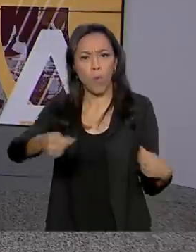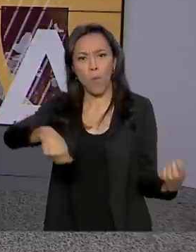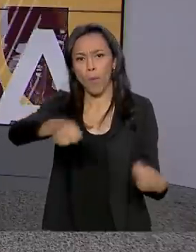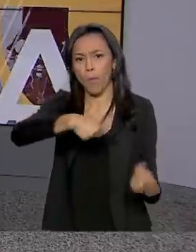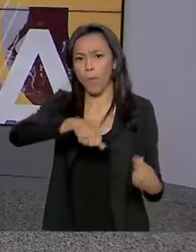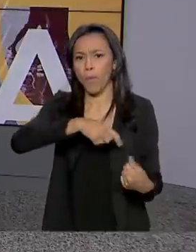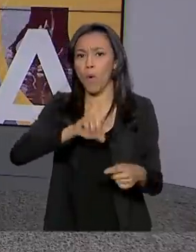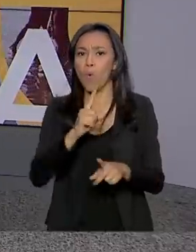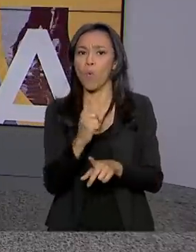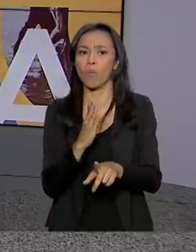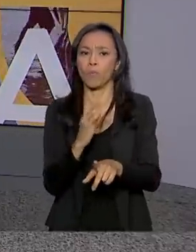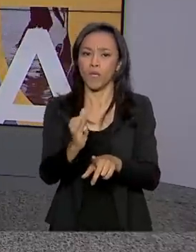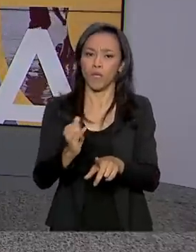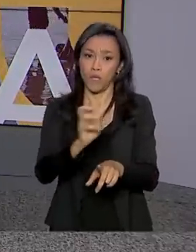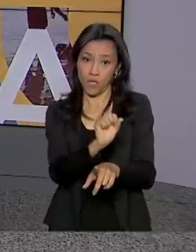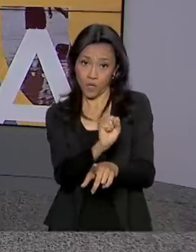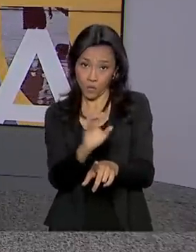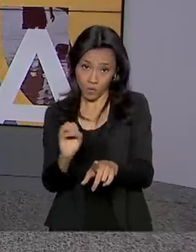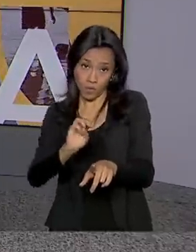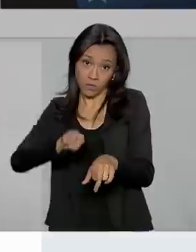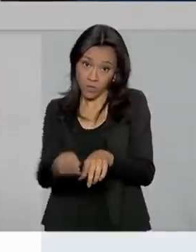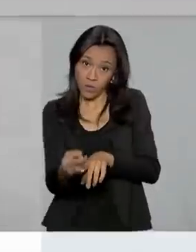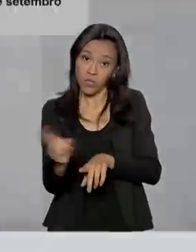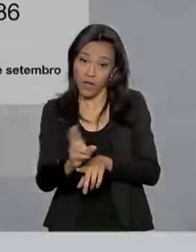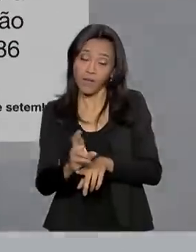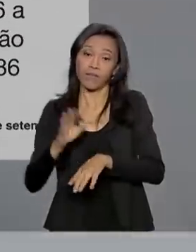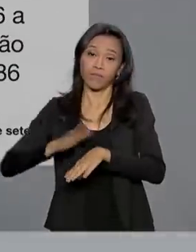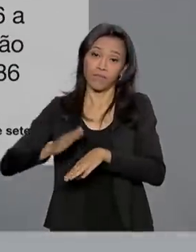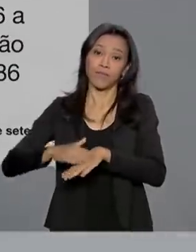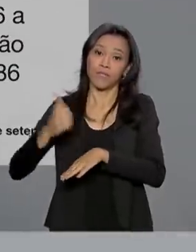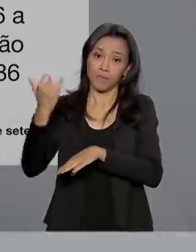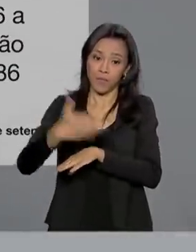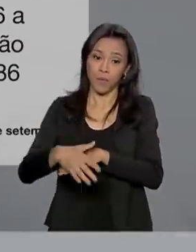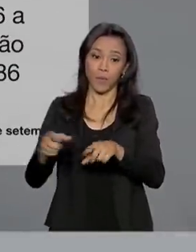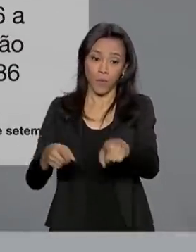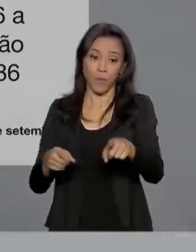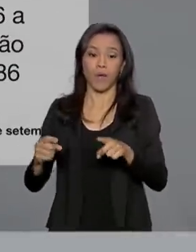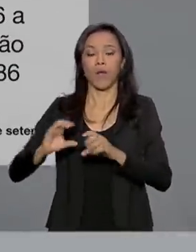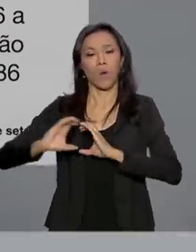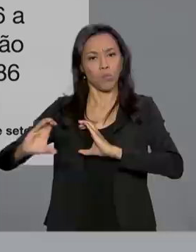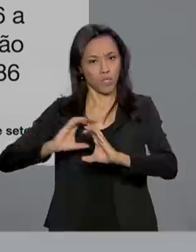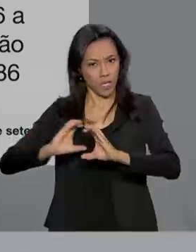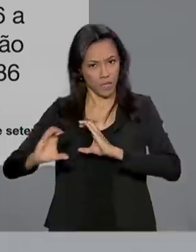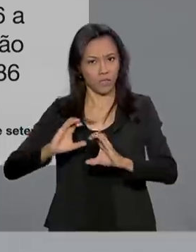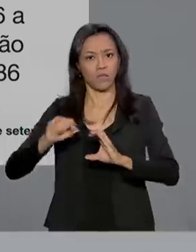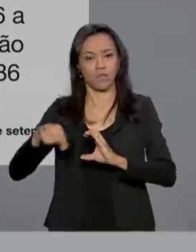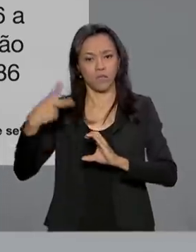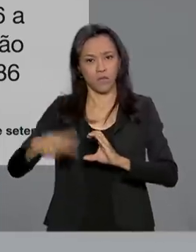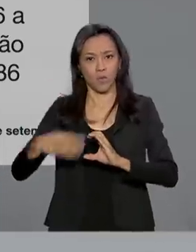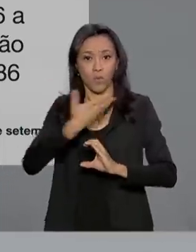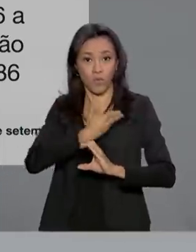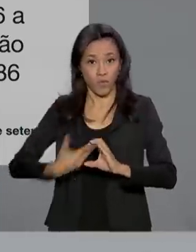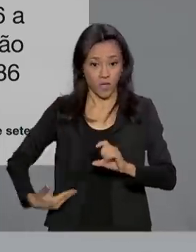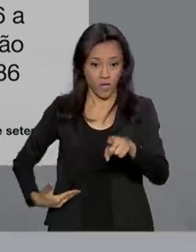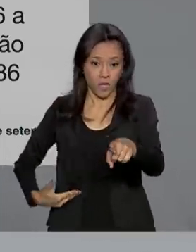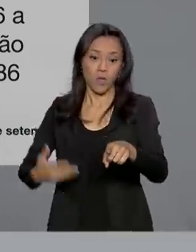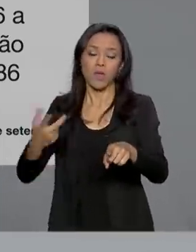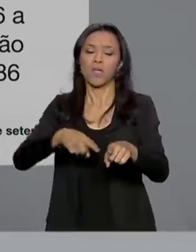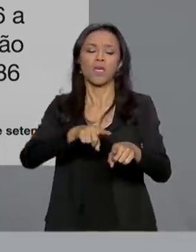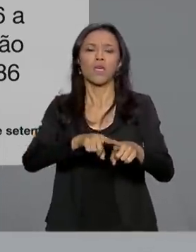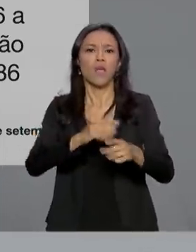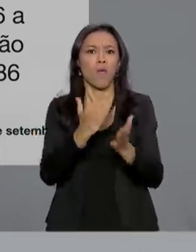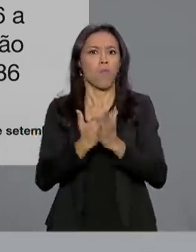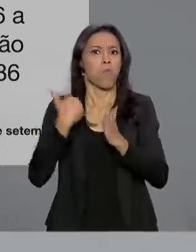milhões de reais. A iniciativa da Secretaria de Comunicação Social do governo com o setor privado aumentou as vendas